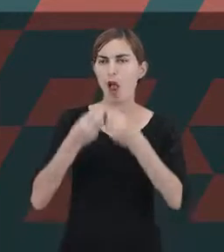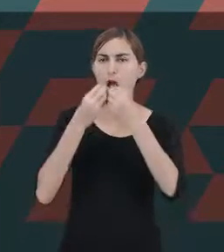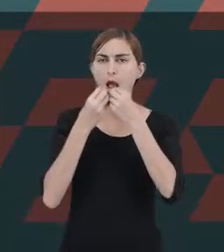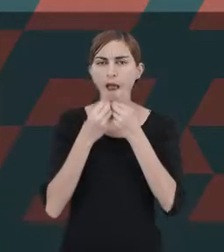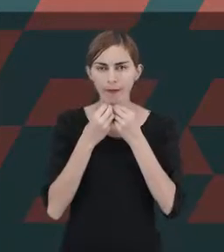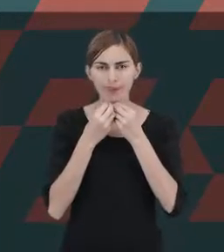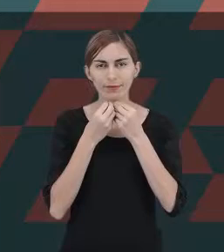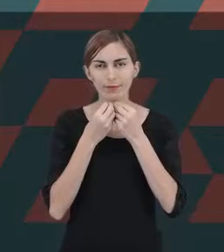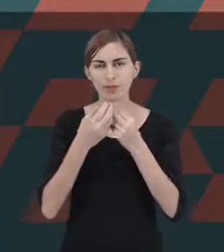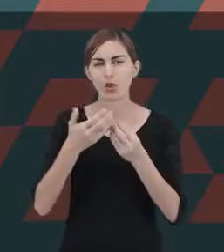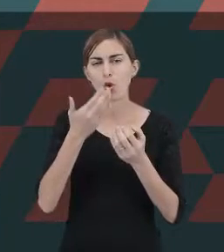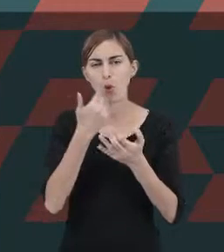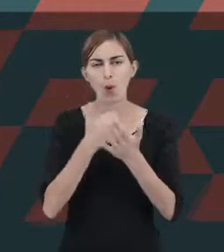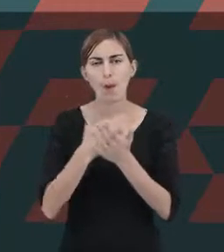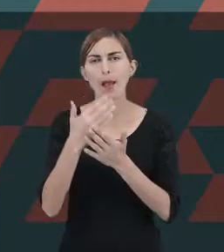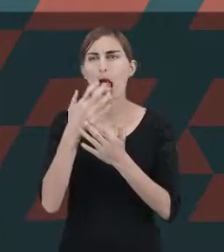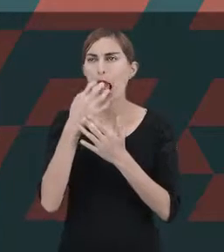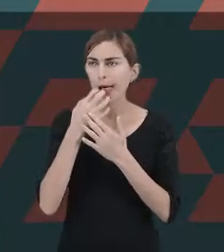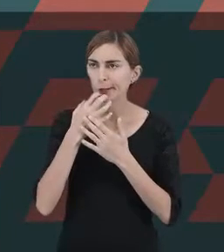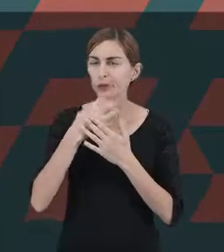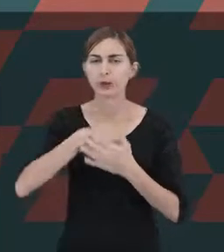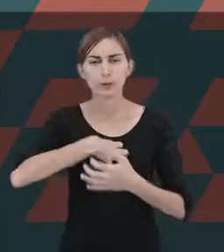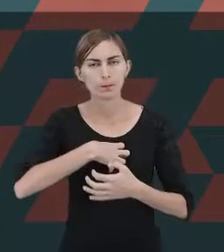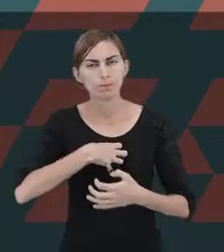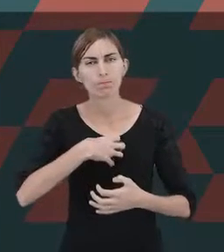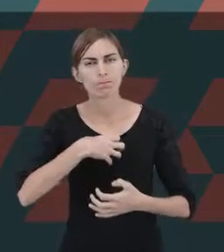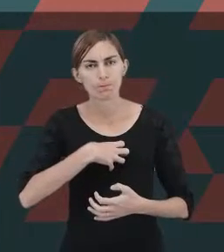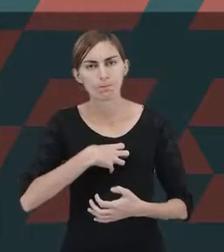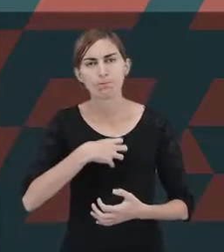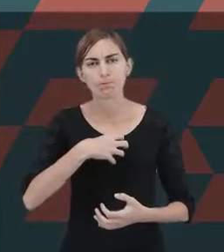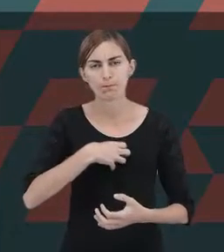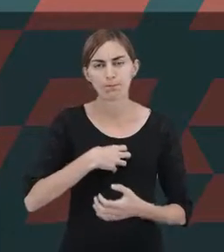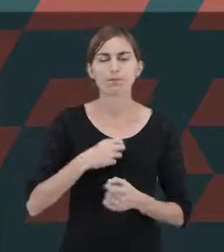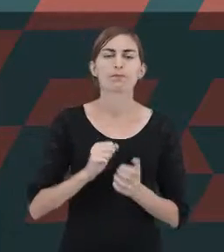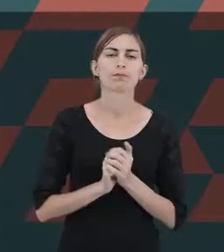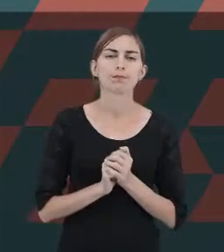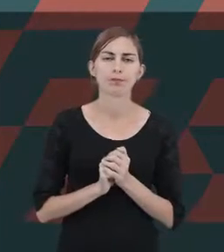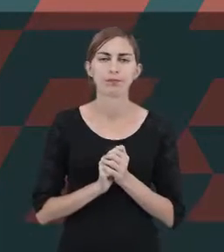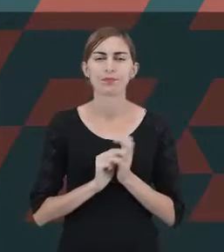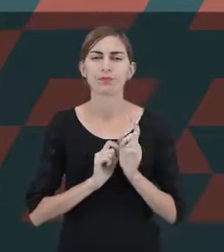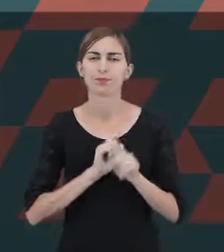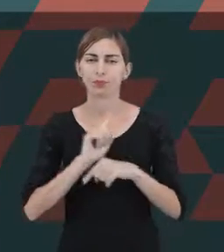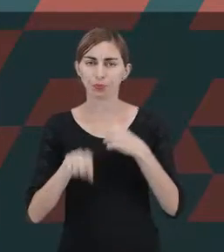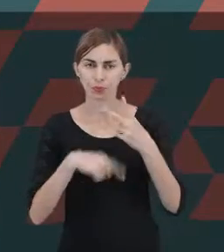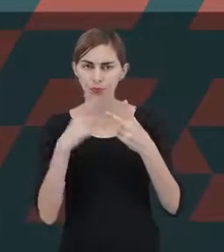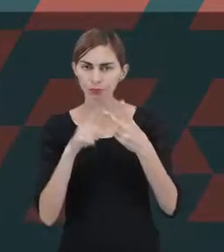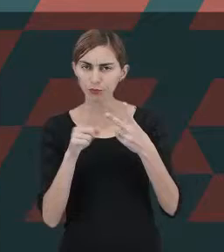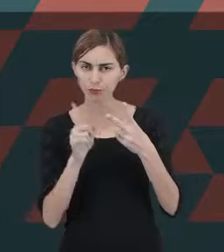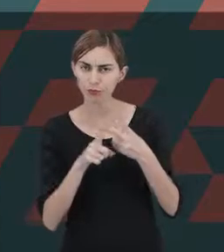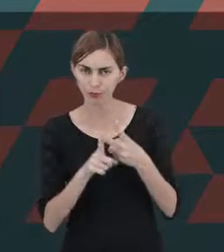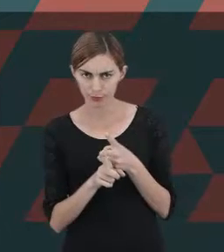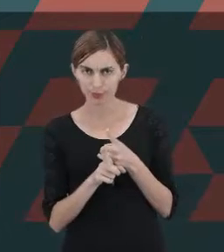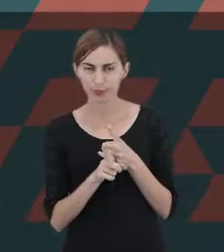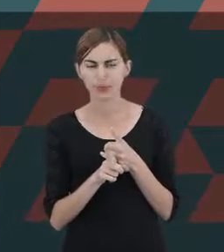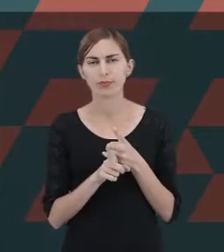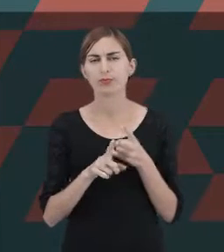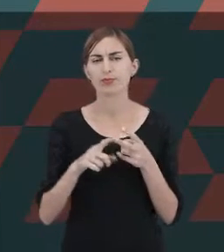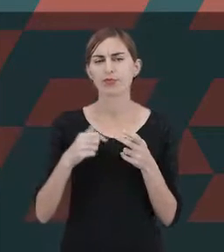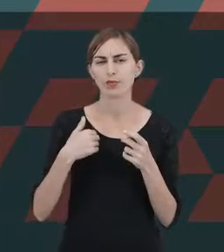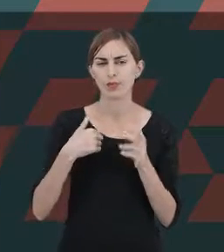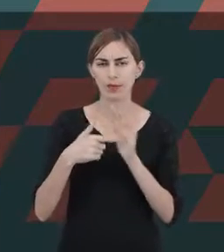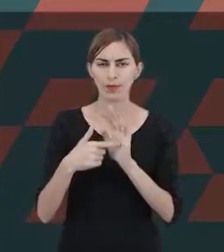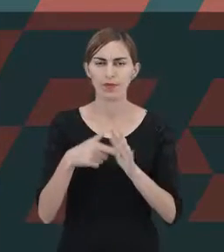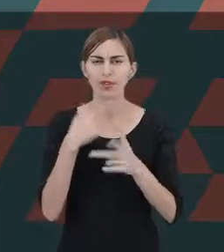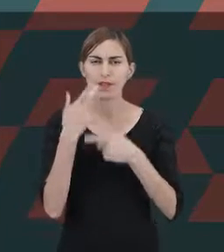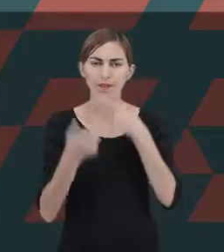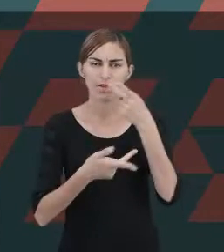e começa a compreender os seus sentidos e funções. A segunda fase trazida por Freud é o que nós chamamos